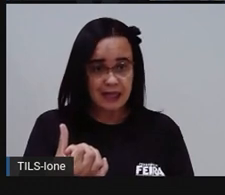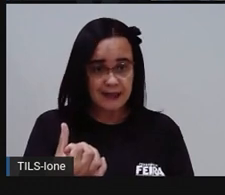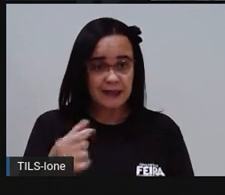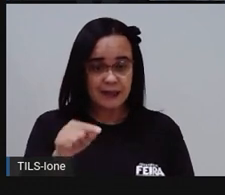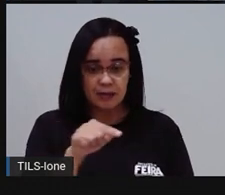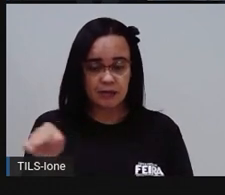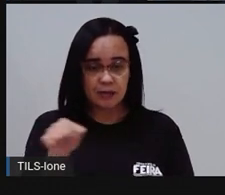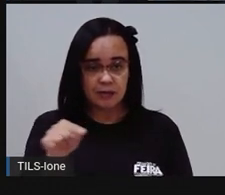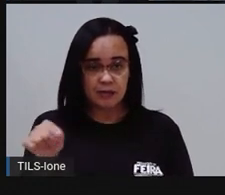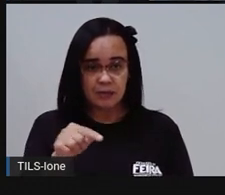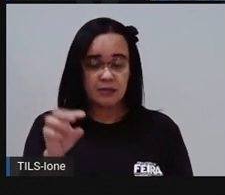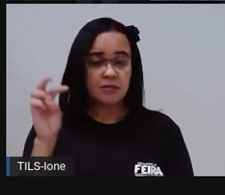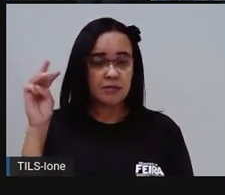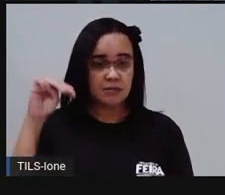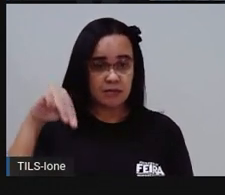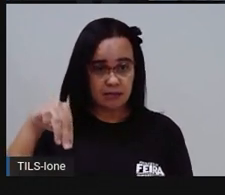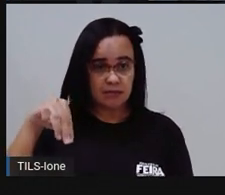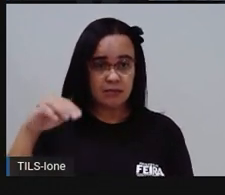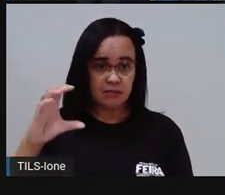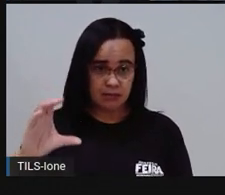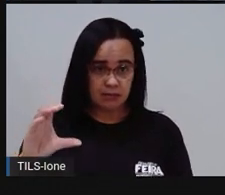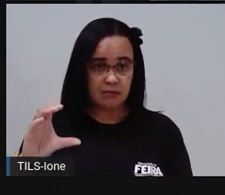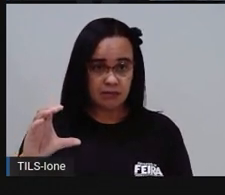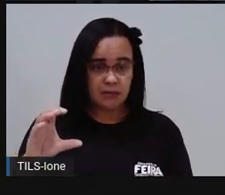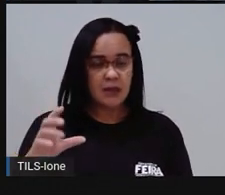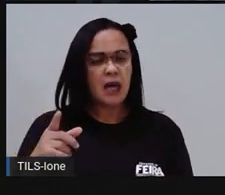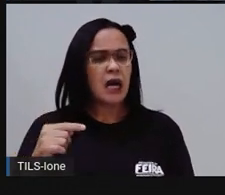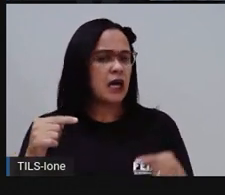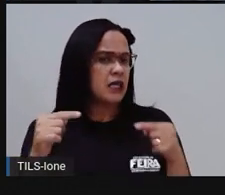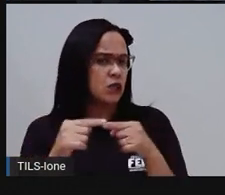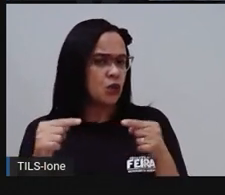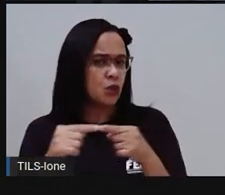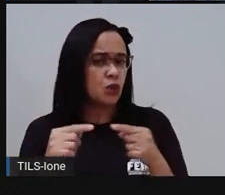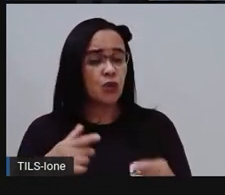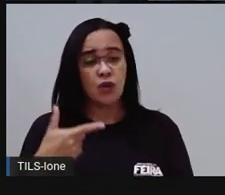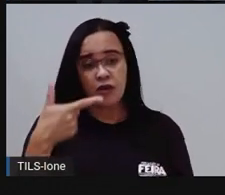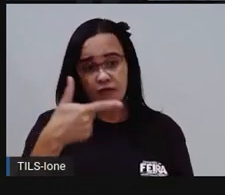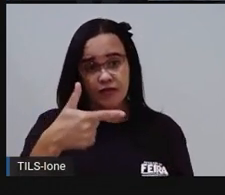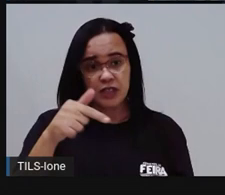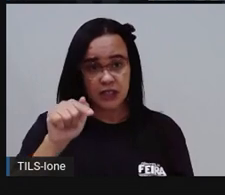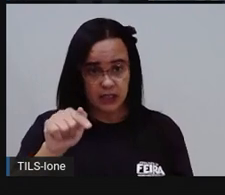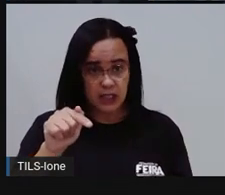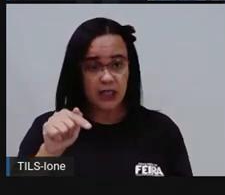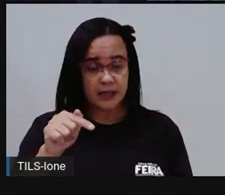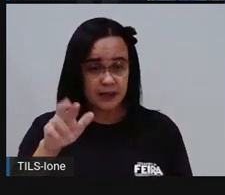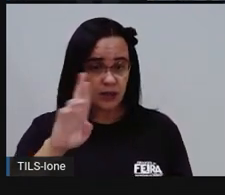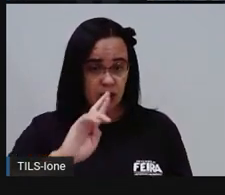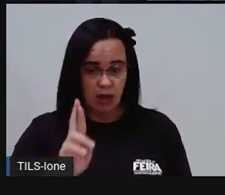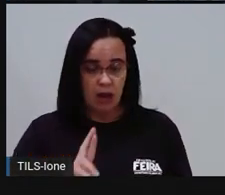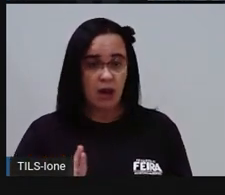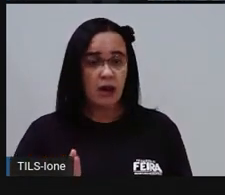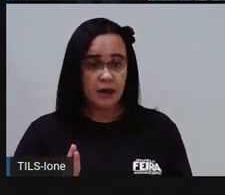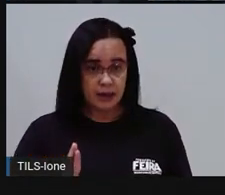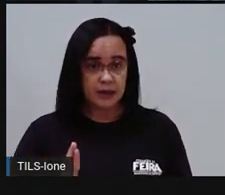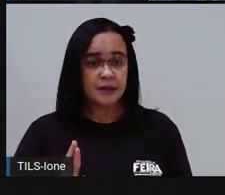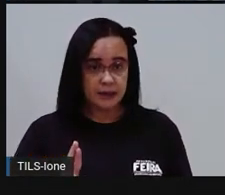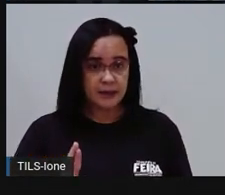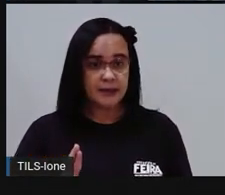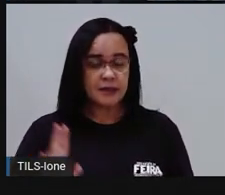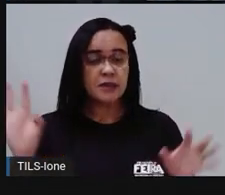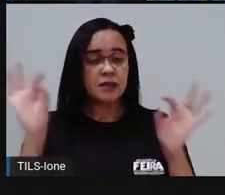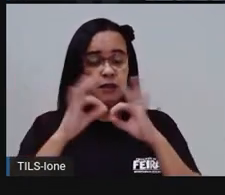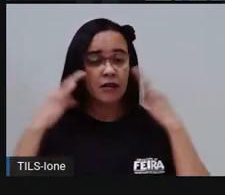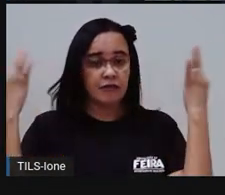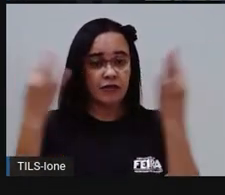cúbicos, que equivale, ó, a vinte e sete reais e cinquenta centavos. Então essa família, ó, vai pagar esse valor,